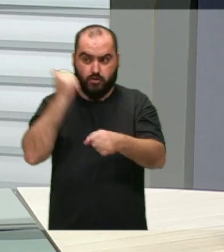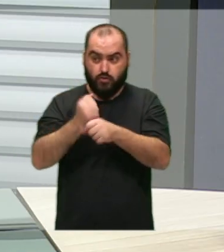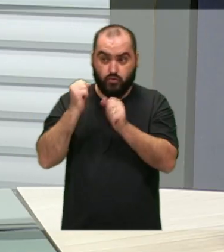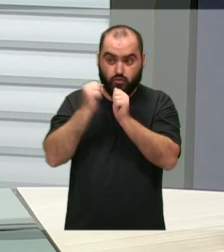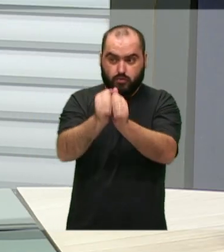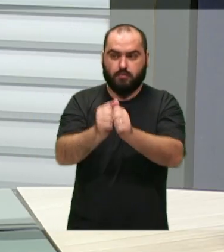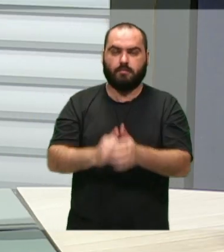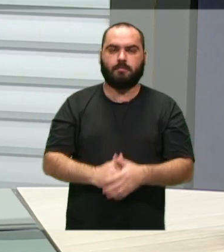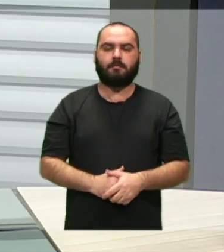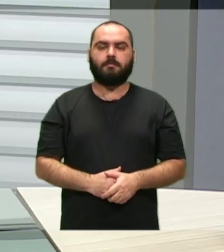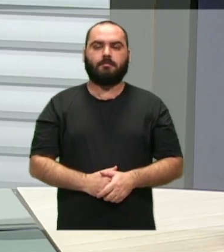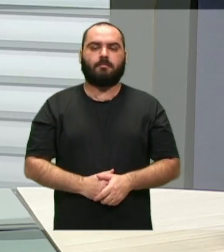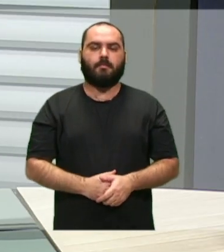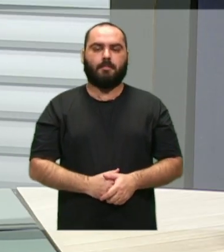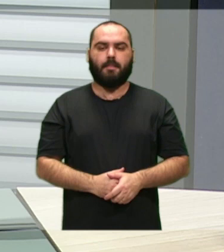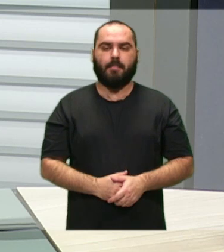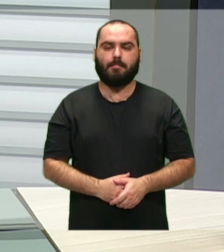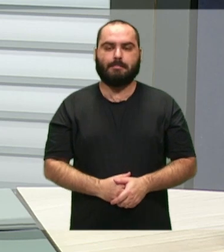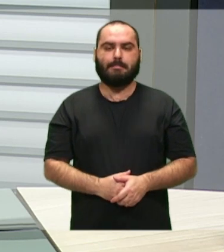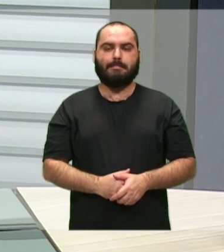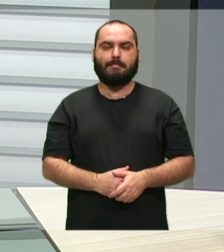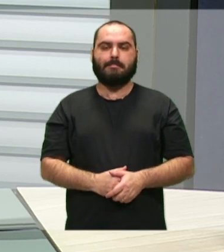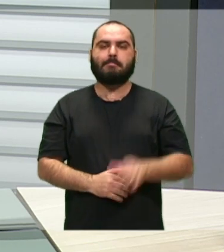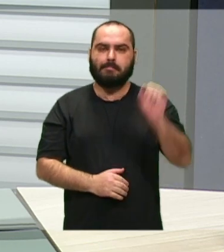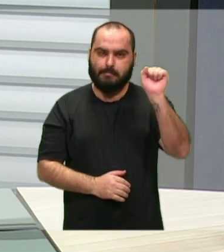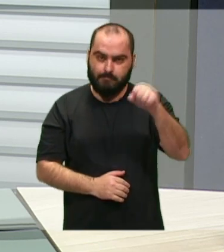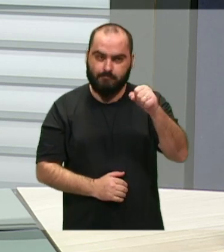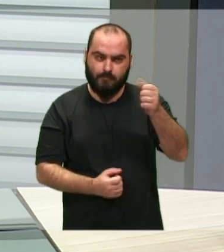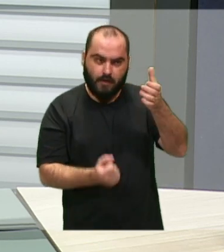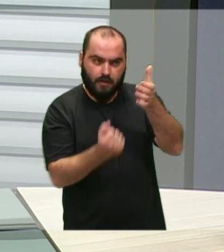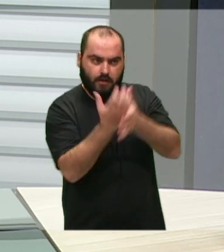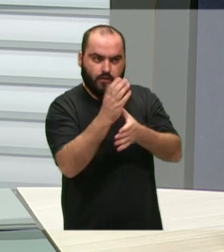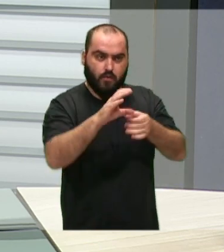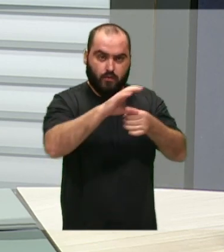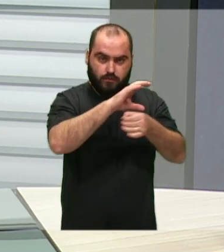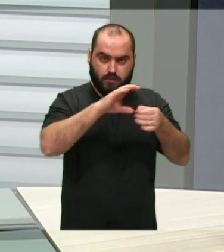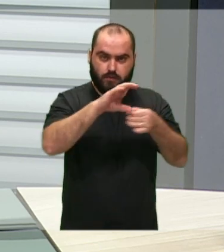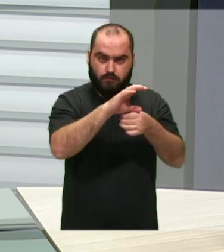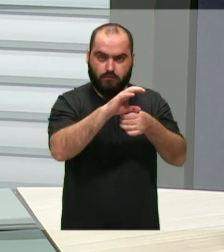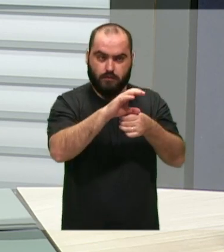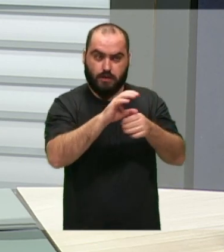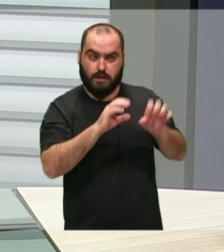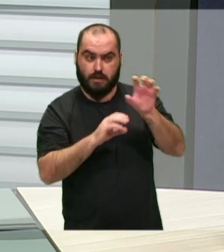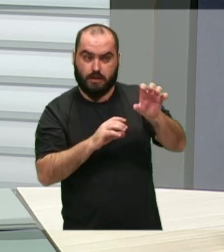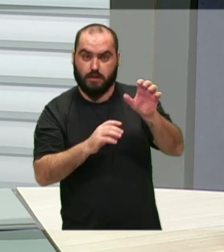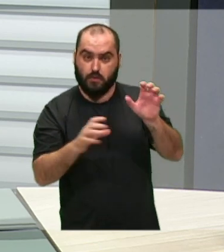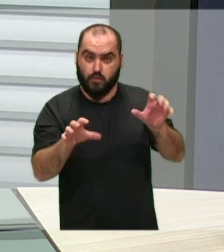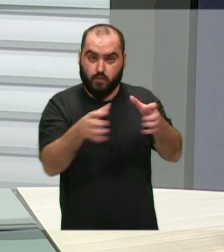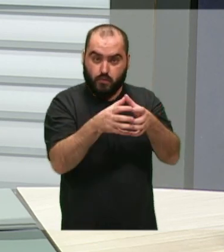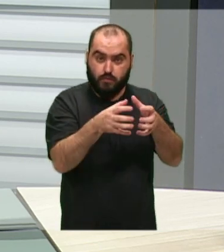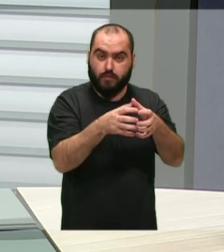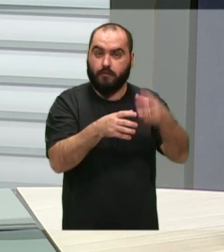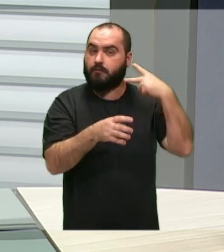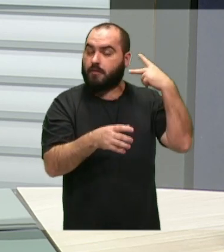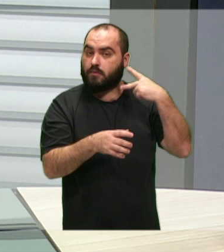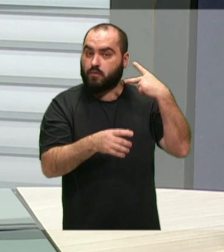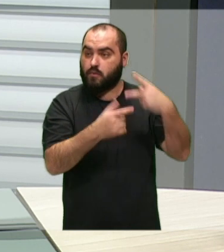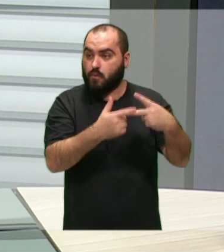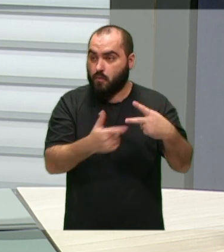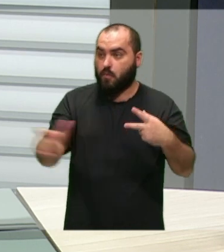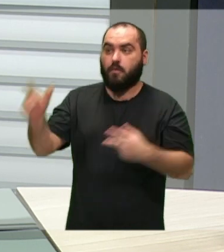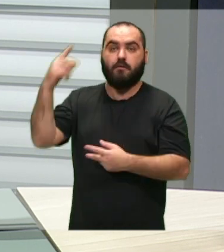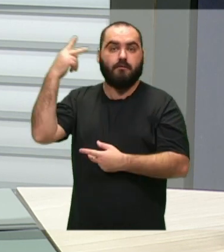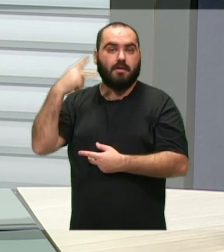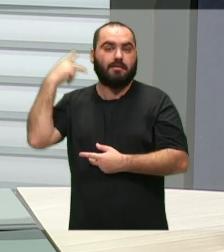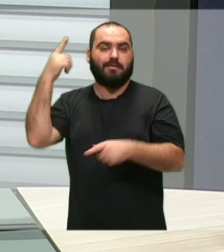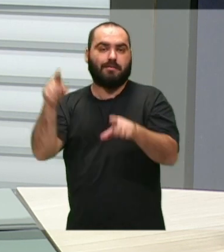nós criamos, constituímos essa comissão para que esse grupo de vereadores, de a sociedade civil organizada e outros, no